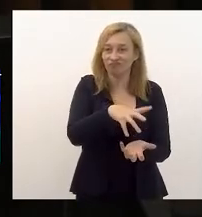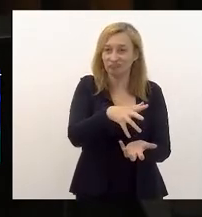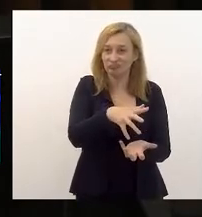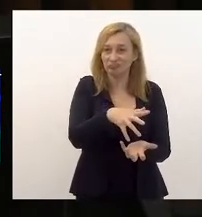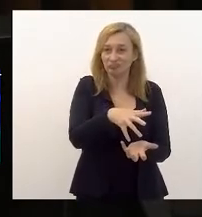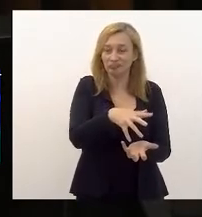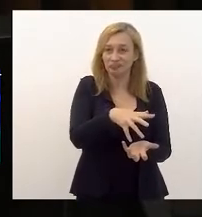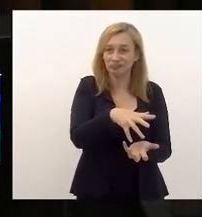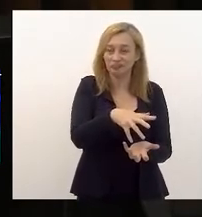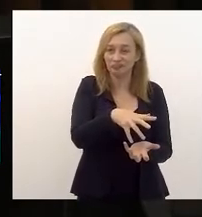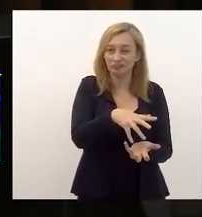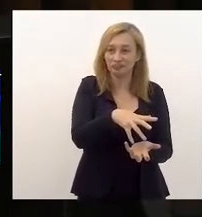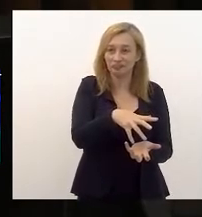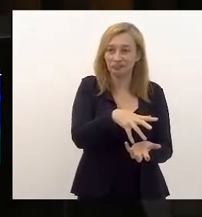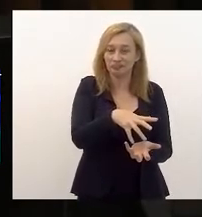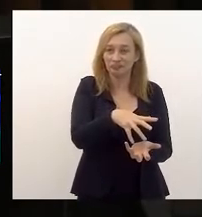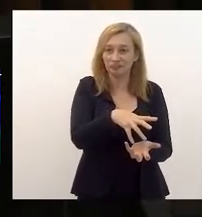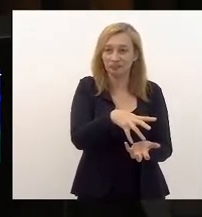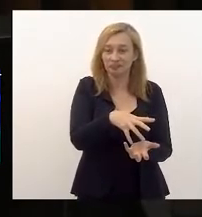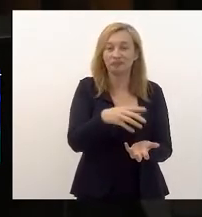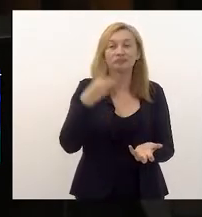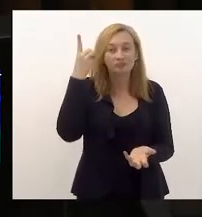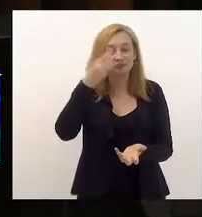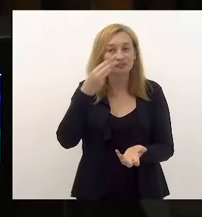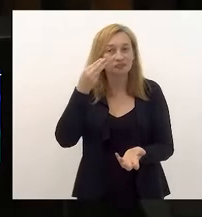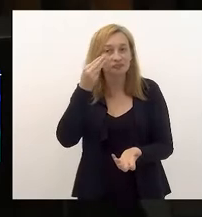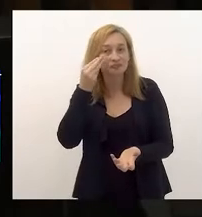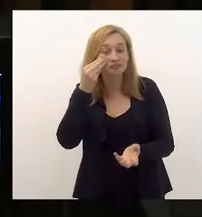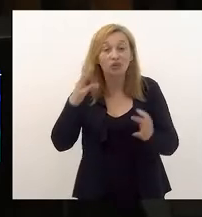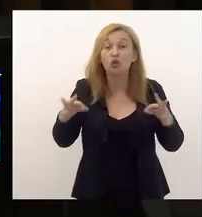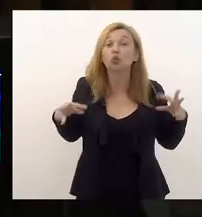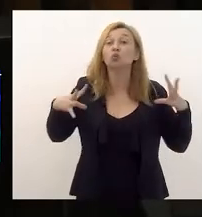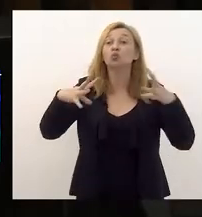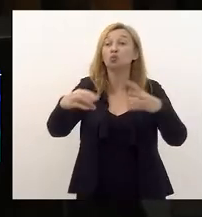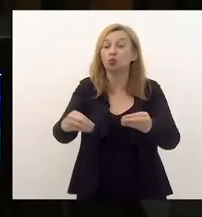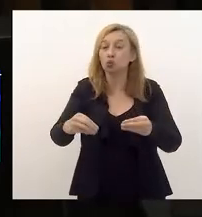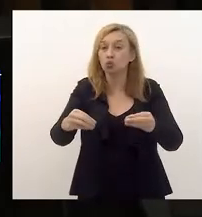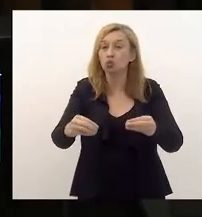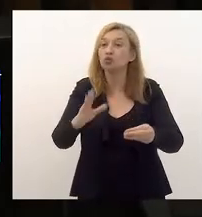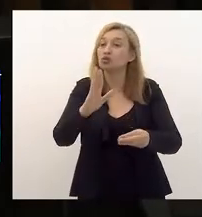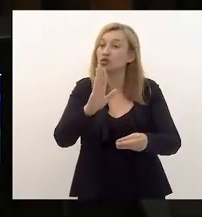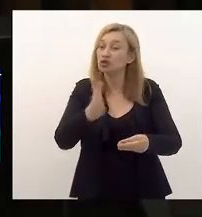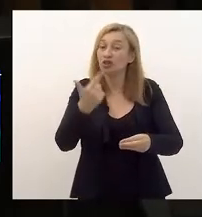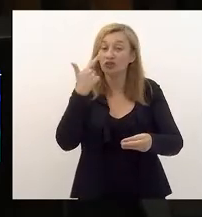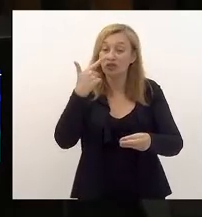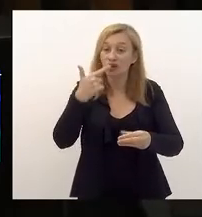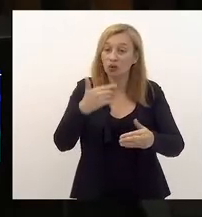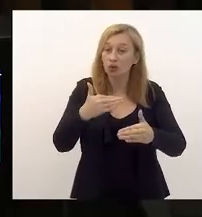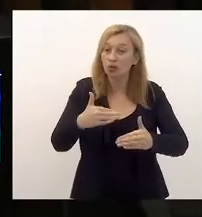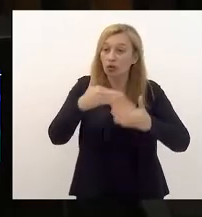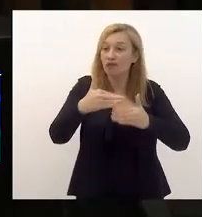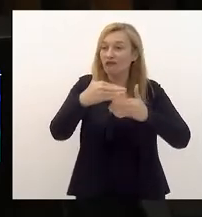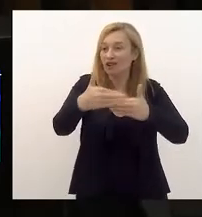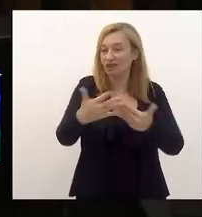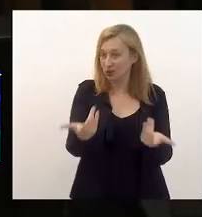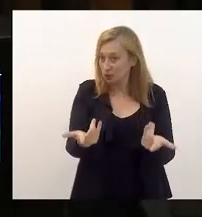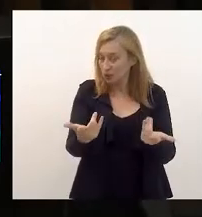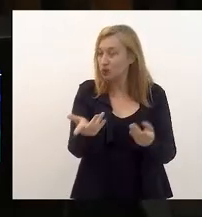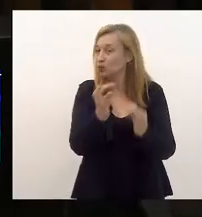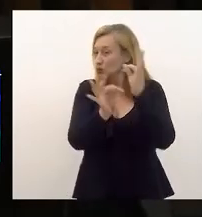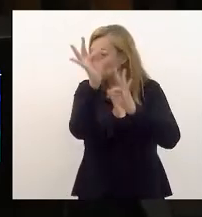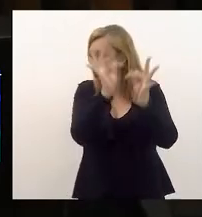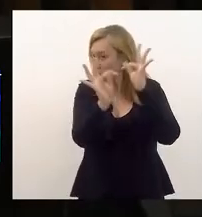deputada Mônica Francisco, em tudo aquilo que a gente já acha um avanço em termos de